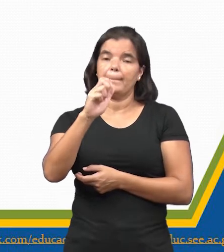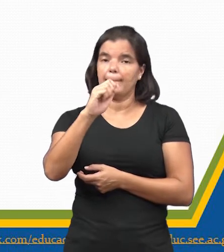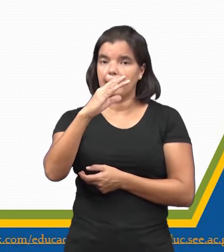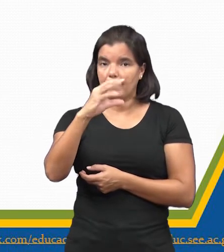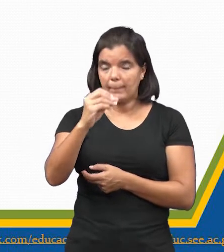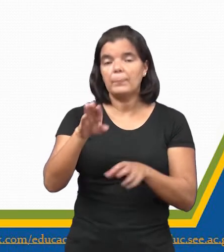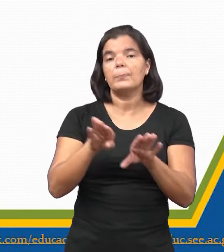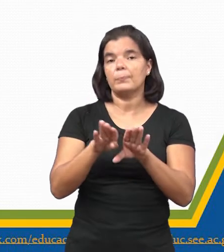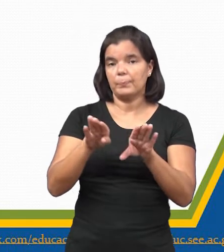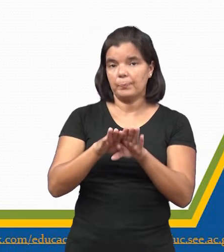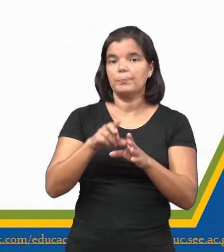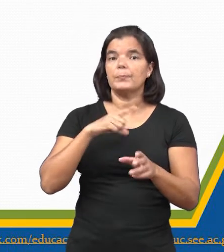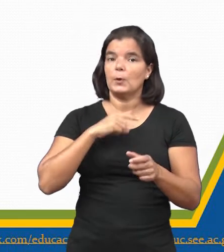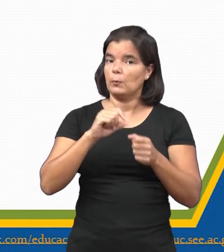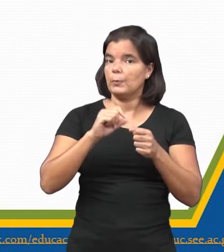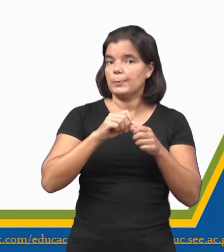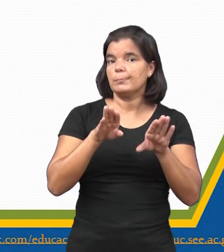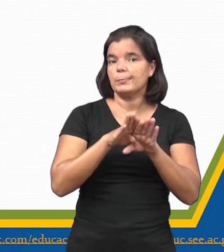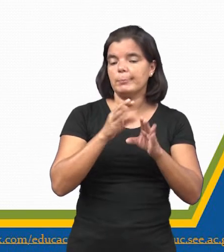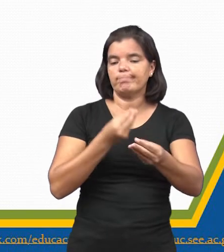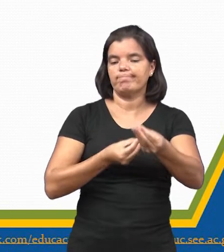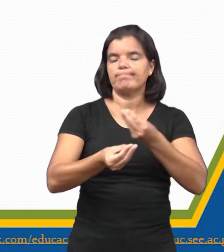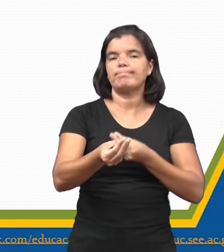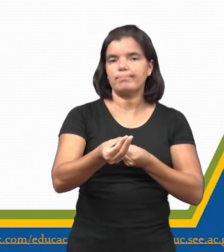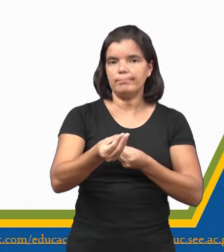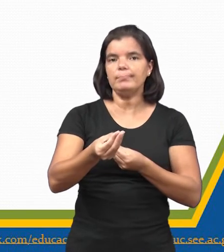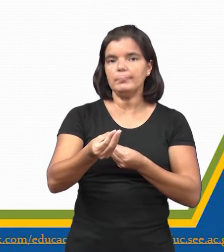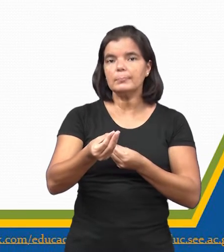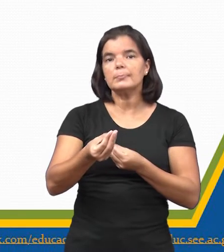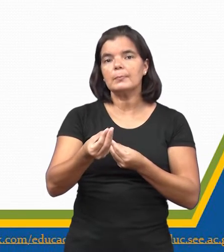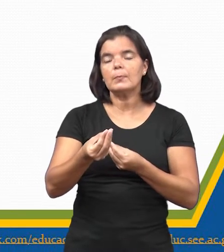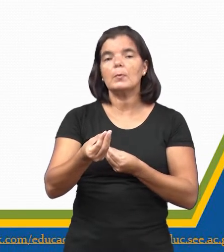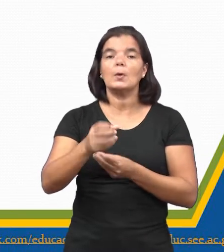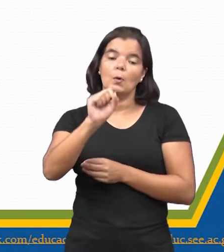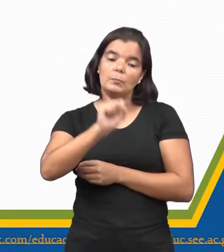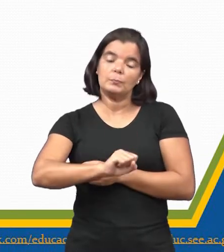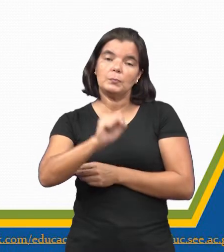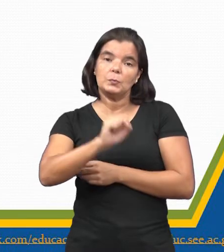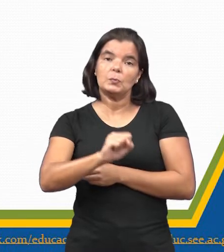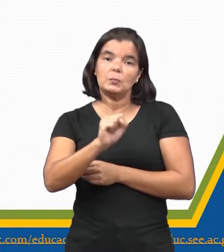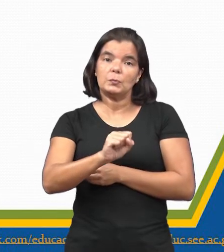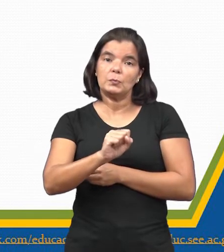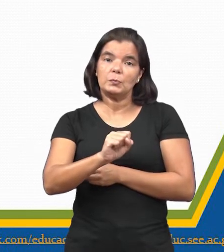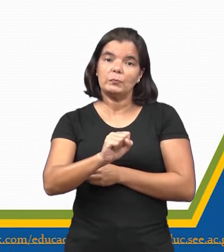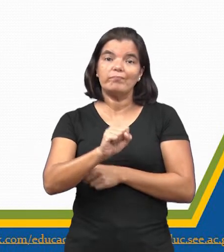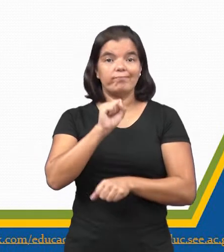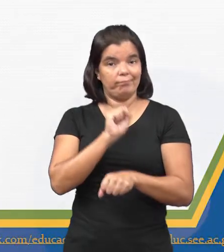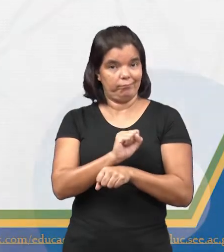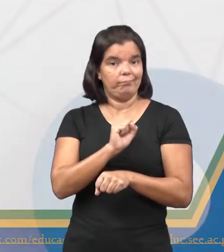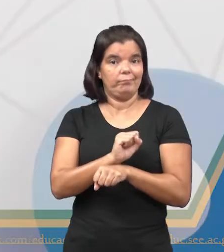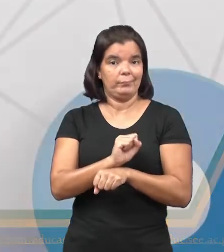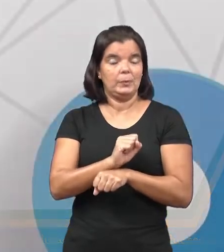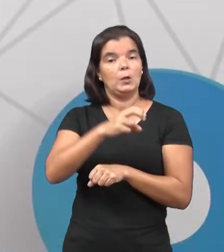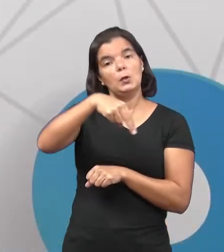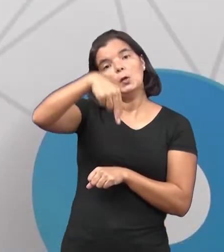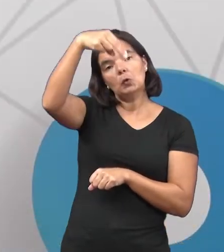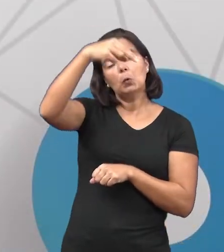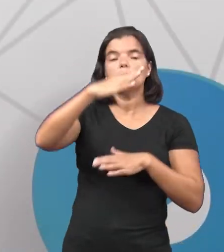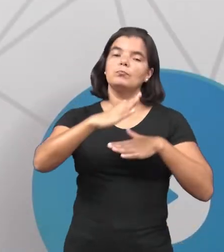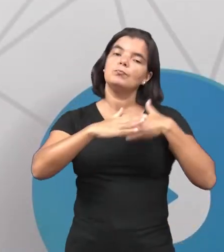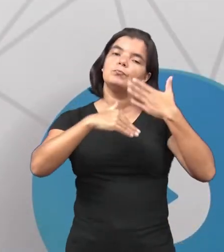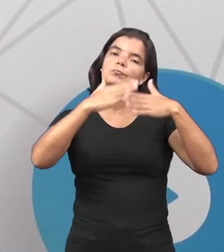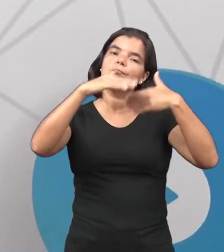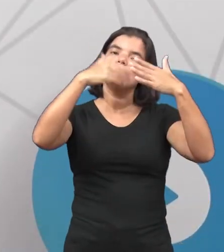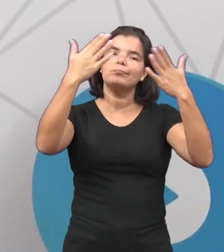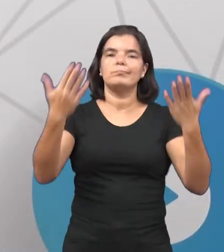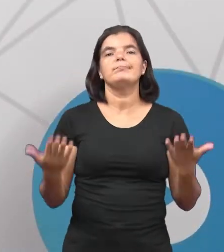manufaturados que eles produziam. Então, as colônias do sul ficaram estagnadas e as